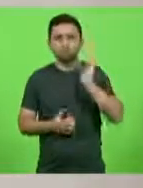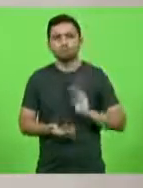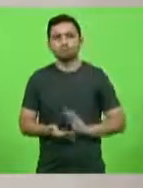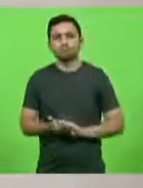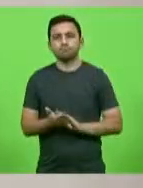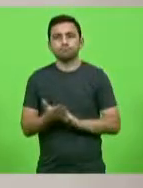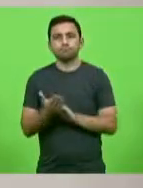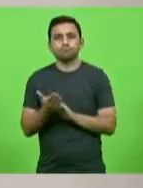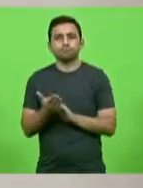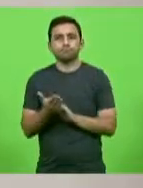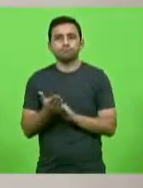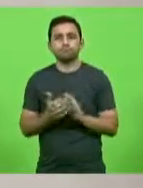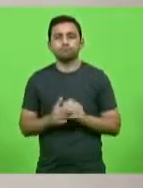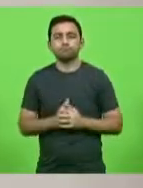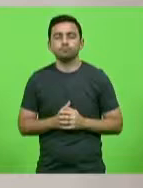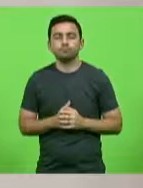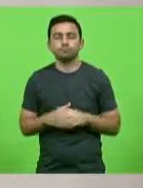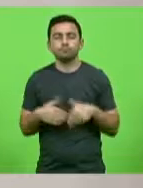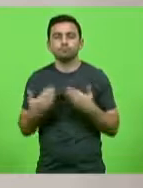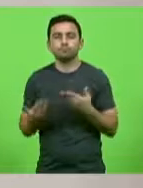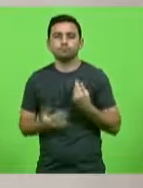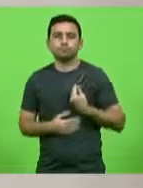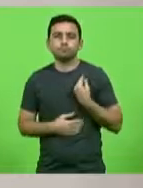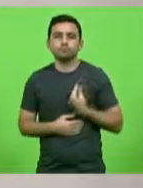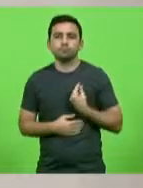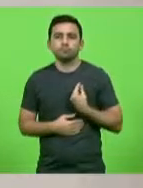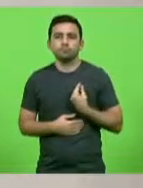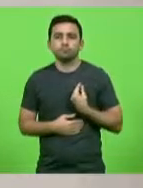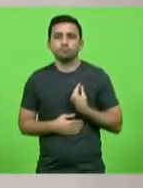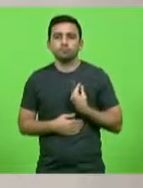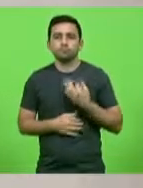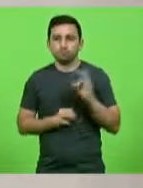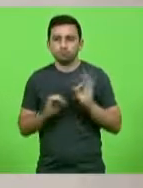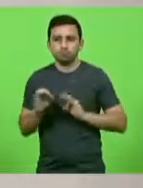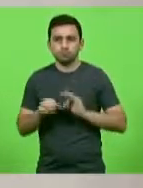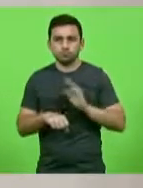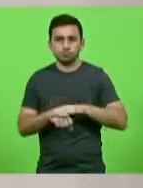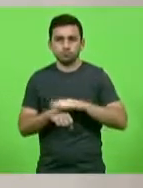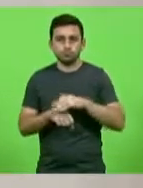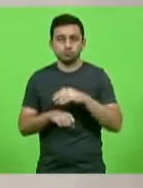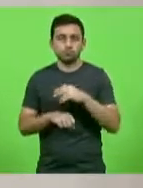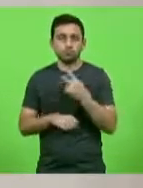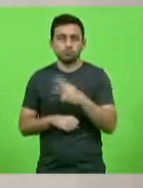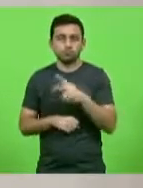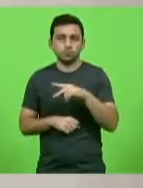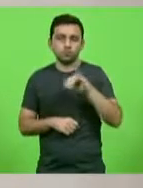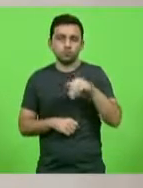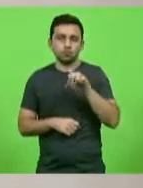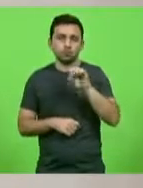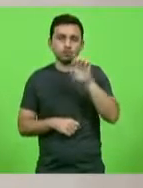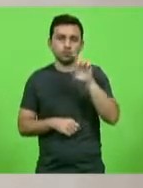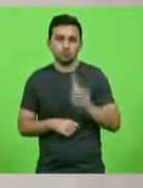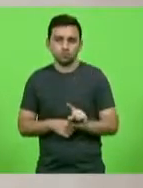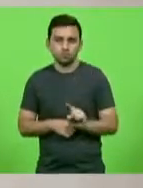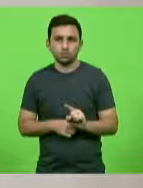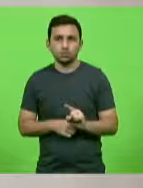a vida e obra do senhor José Ademo da Rosa Silva.